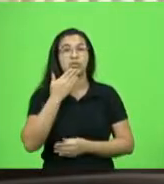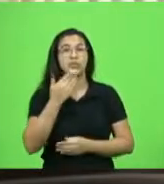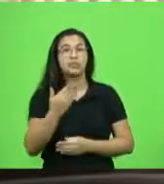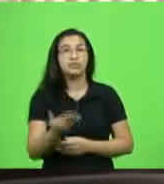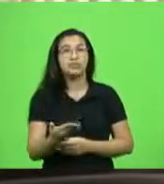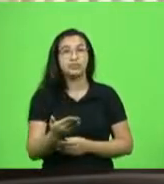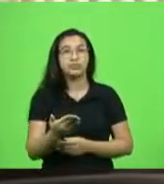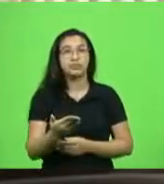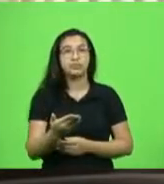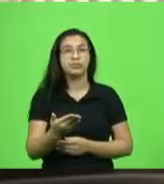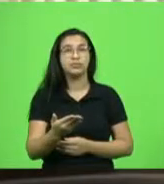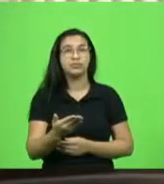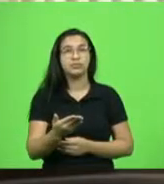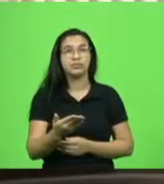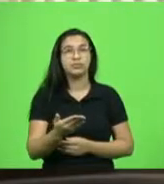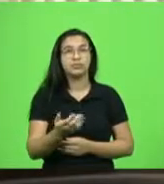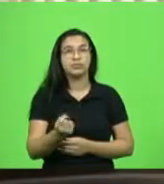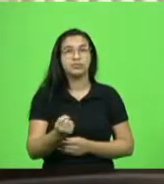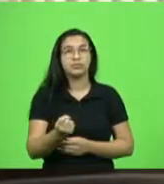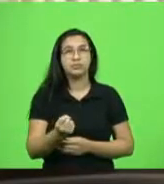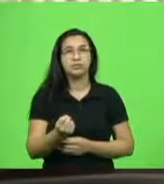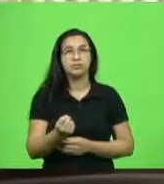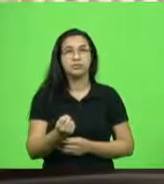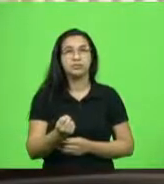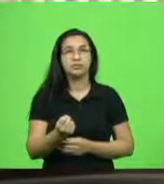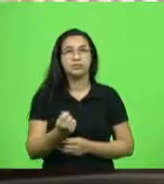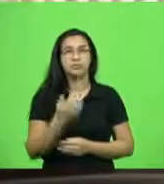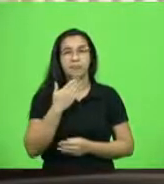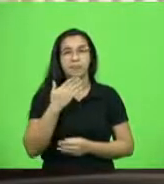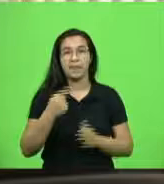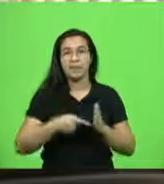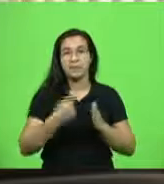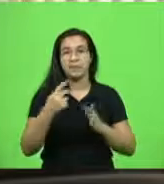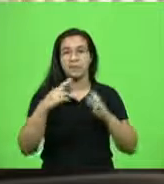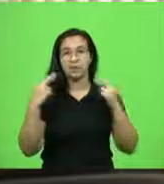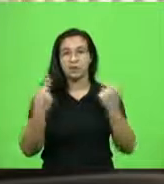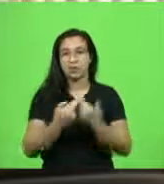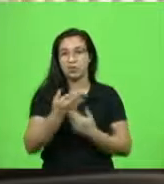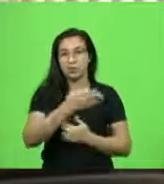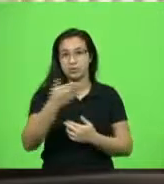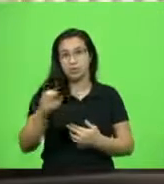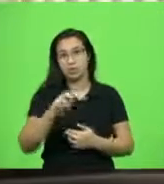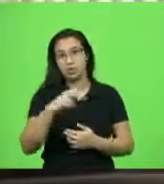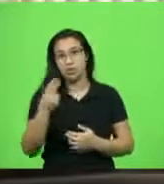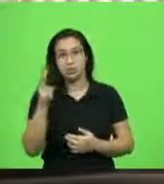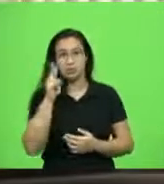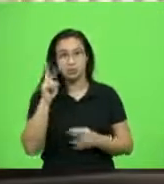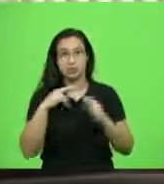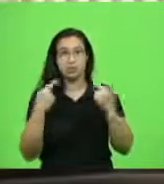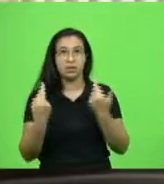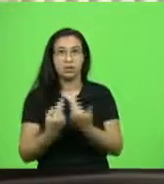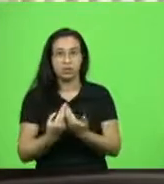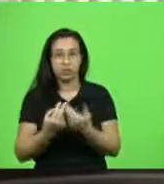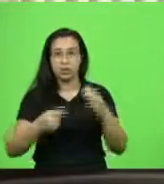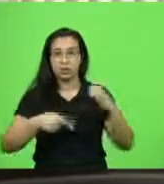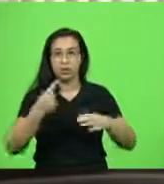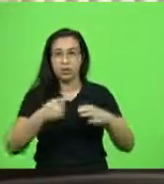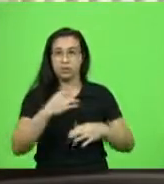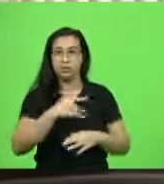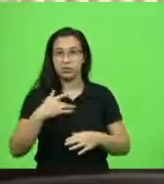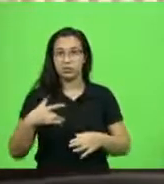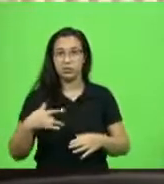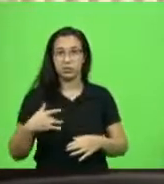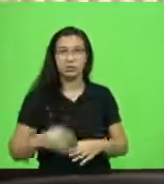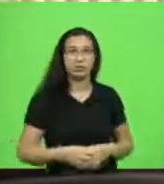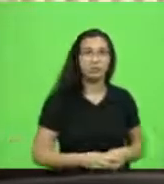para que na primeira reunião de vocês ou na segunda reunião de vocês da Comissão de Saúde, ou seja,